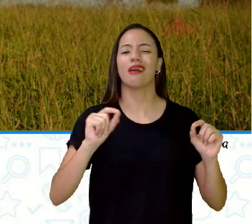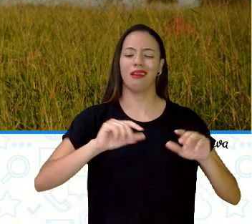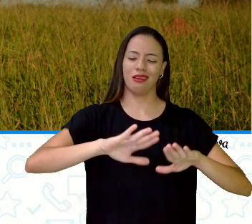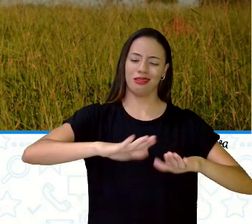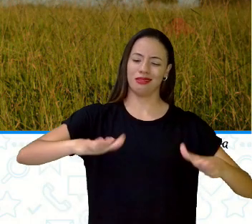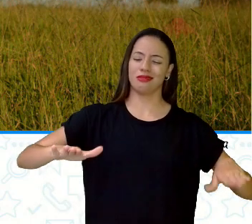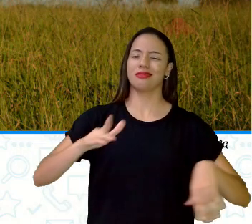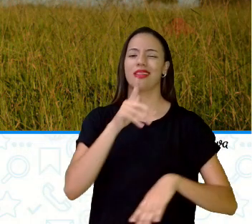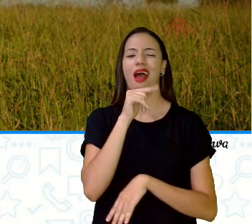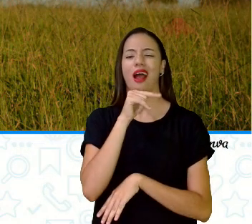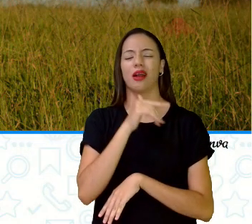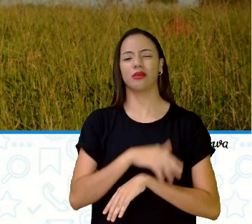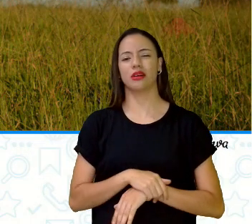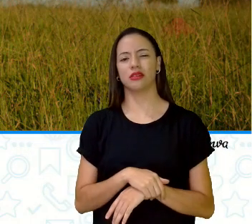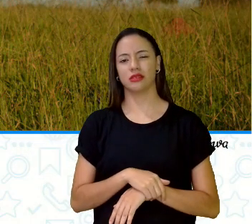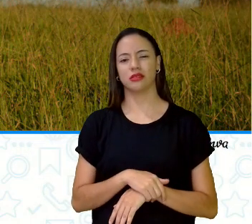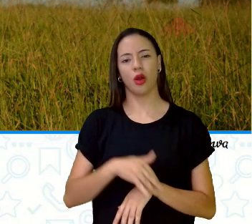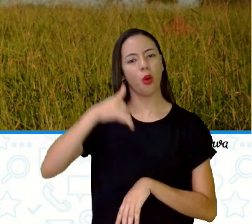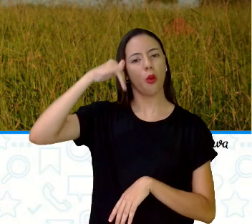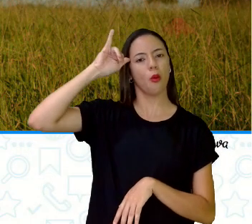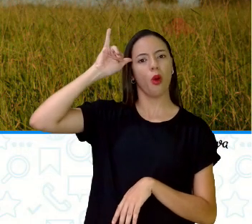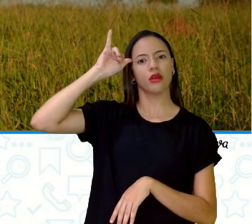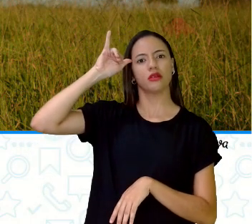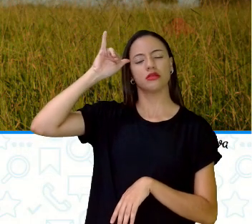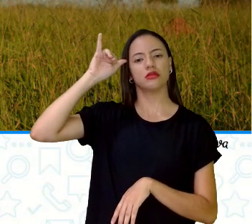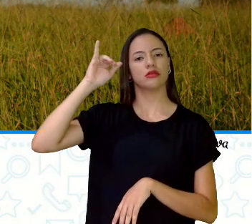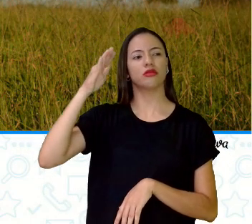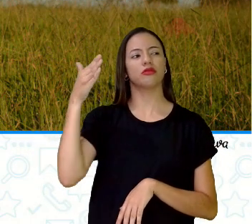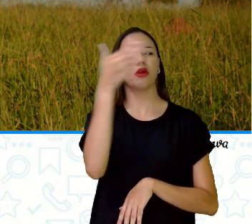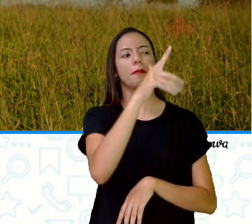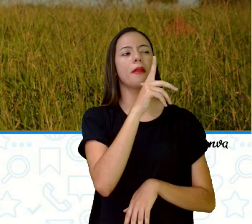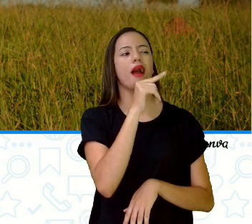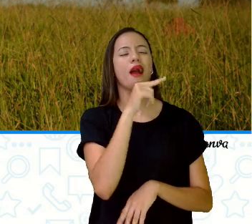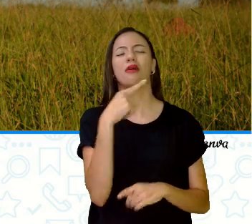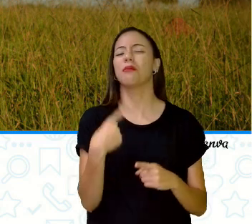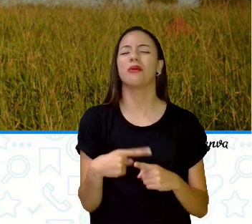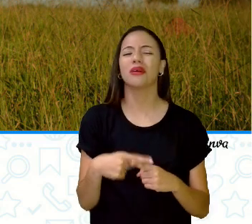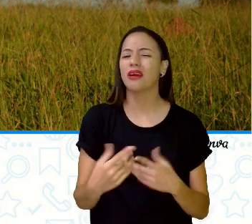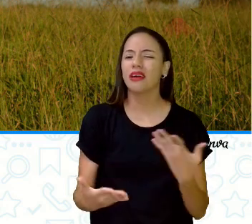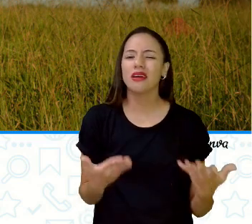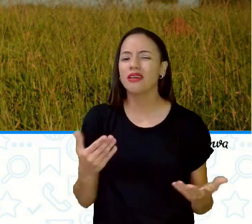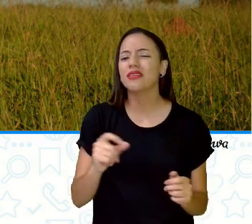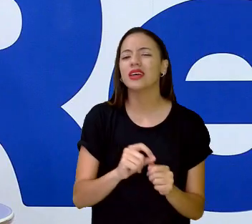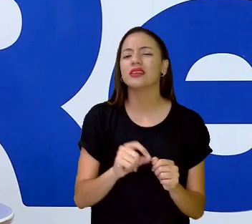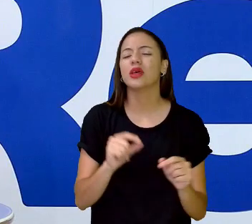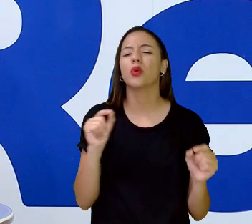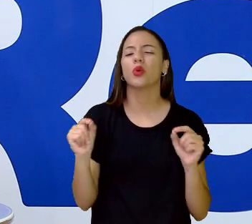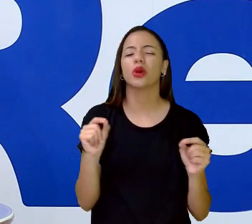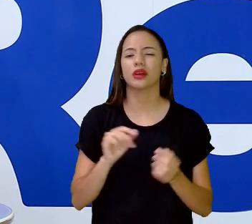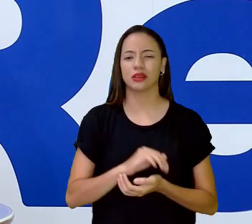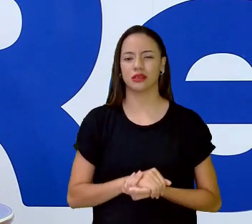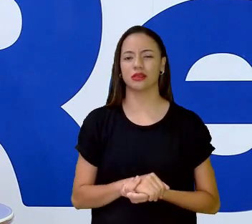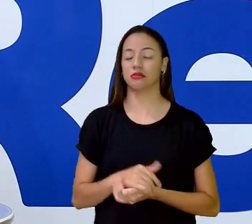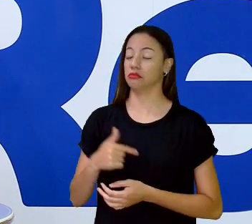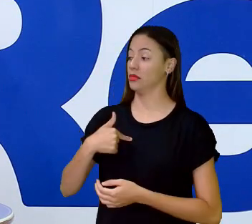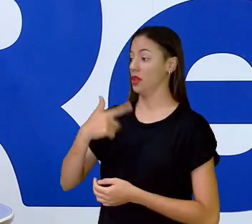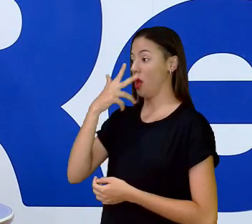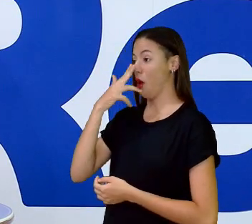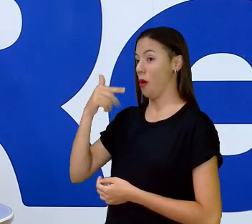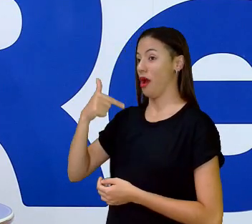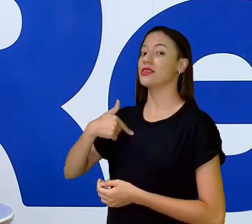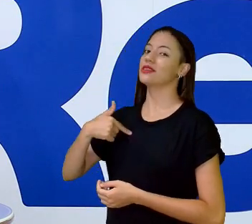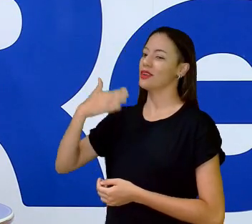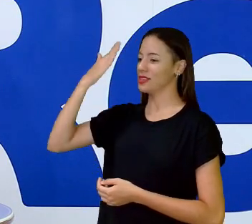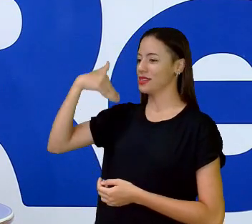você sabe? O que o boi foi fazer na água? Eu sei. Você sabe o ele faz? acho que eu sei. Foi boiar?